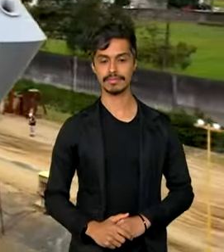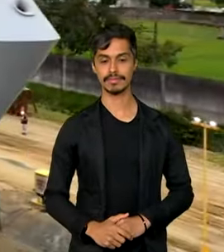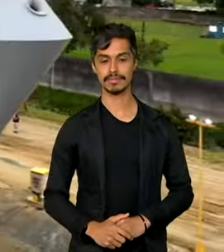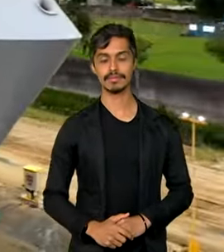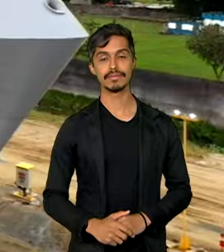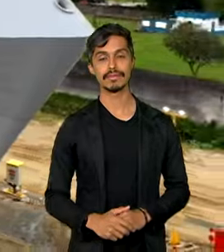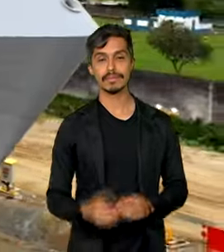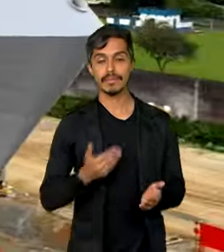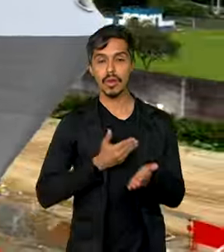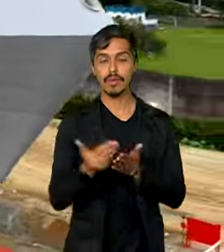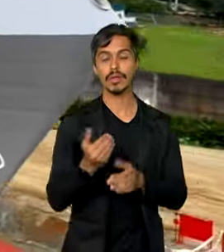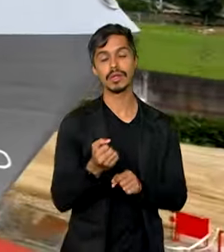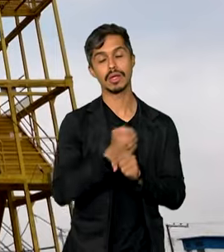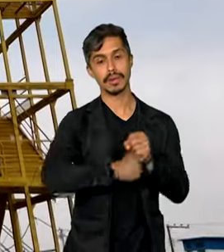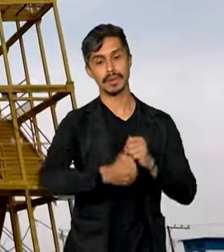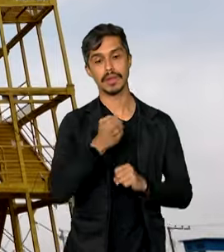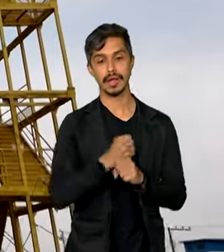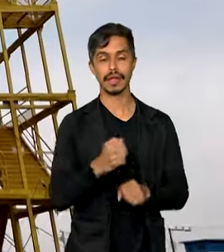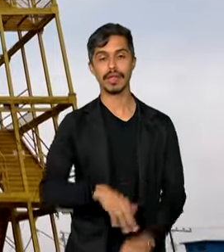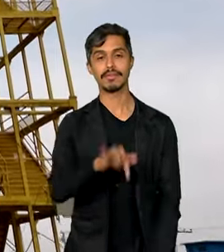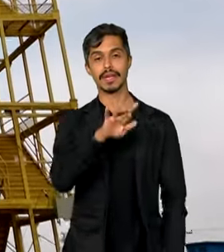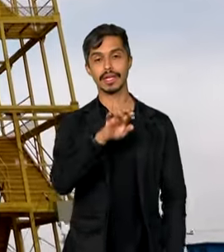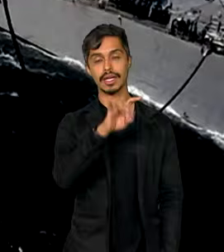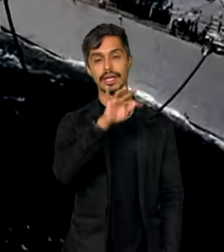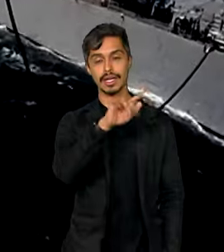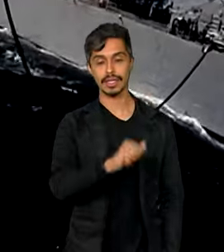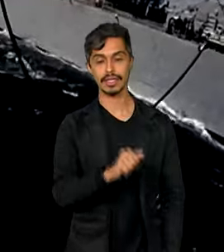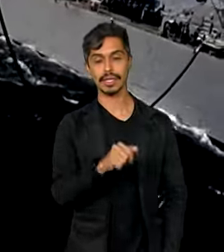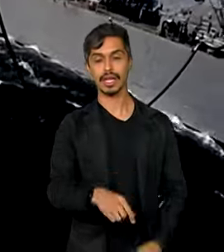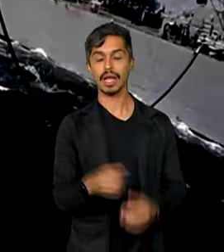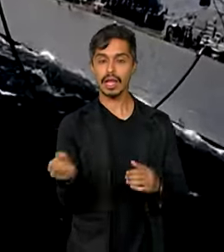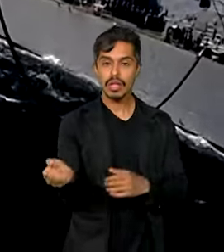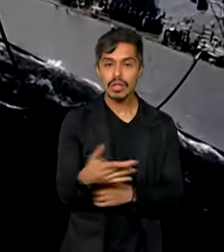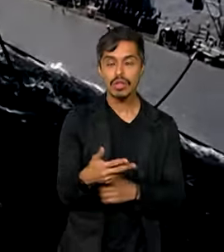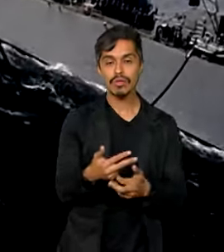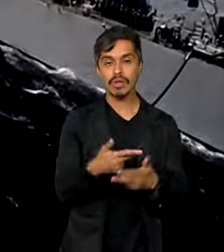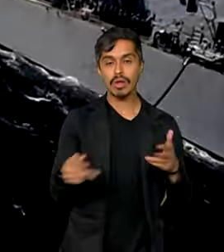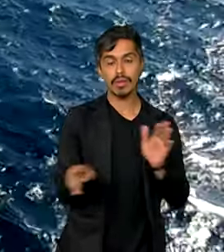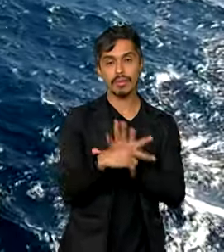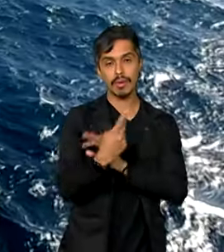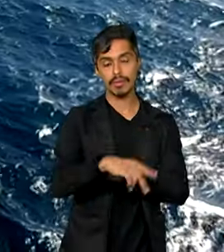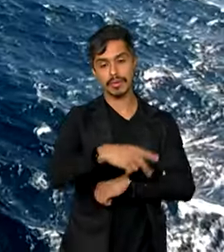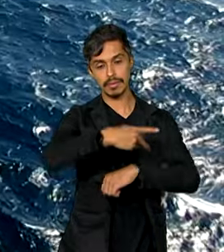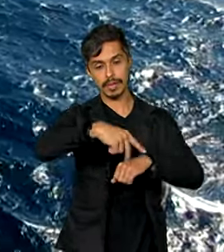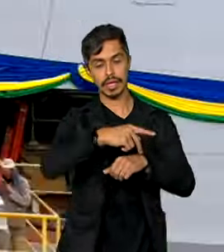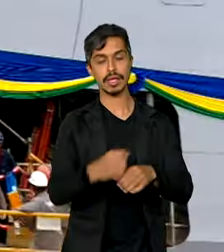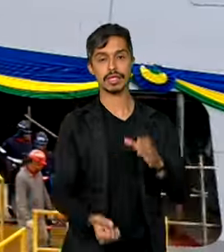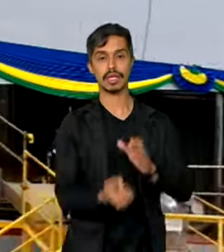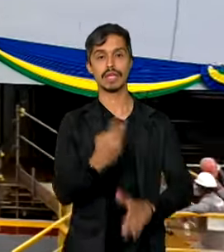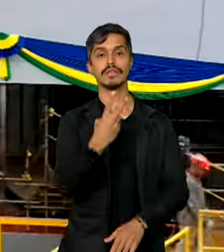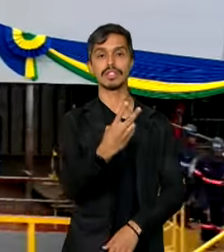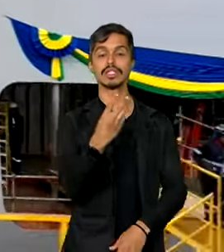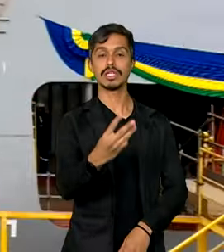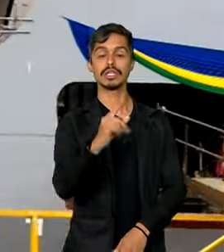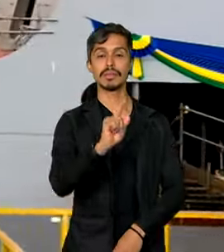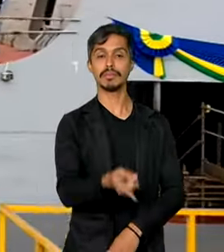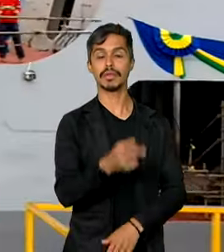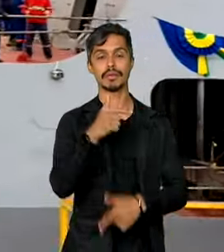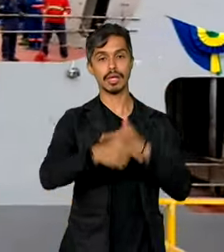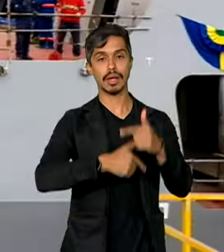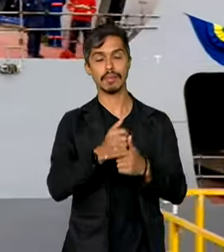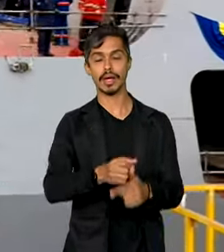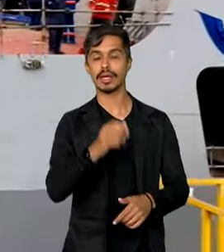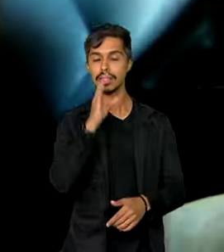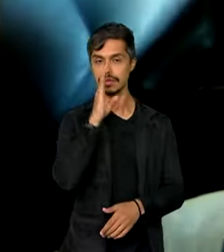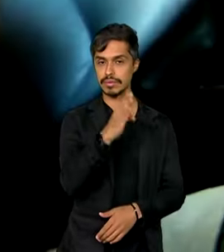Lançada no ano passado, a Fragata atualiza a frota naval do país e cria 23 mil empregos diretos